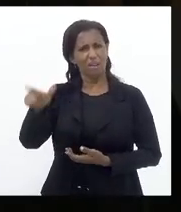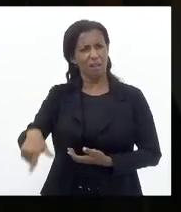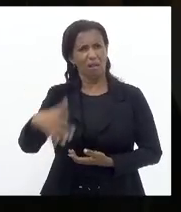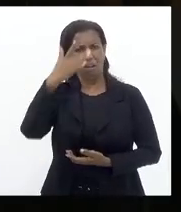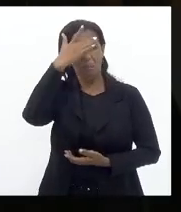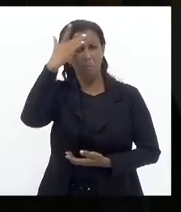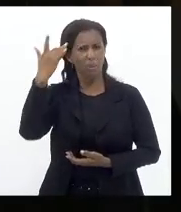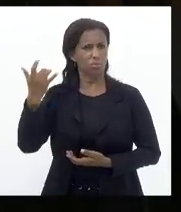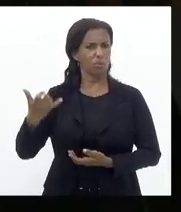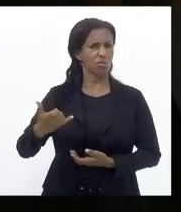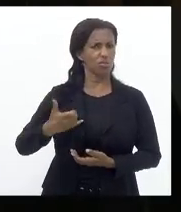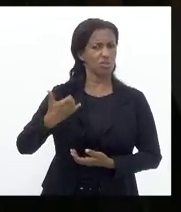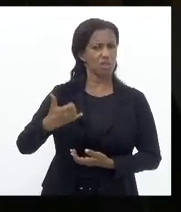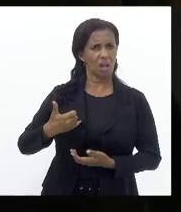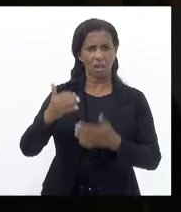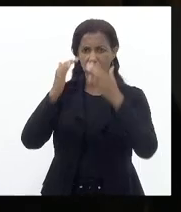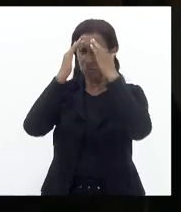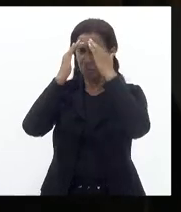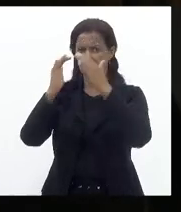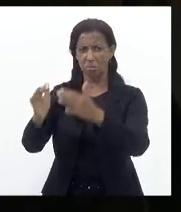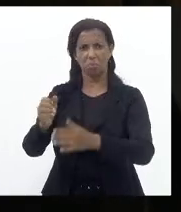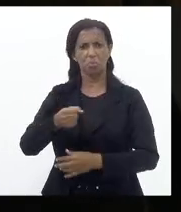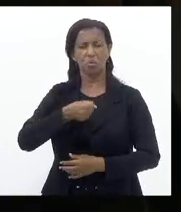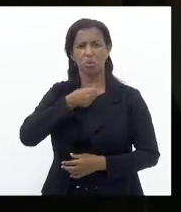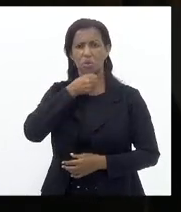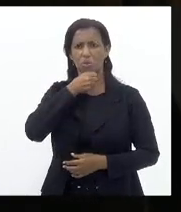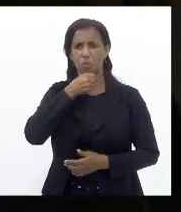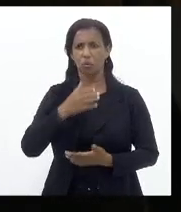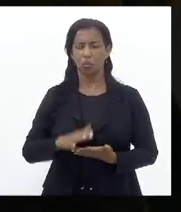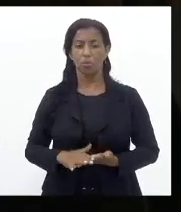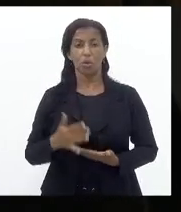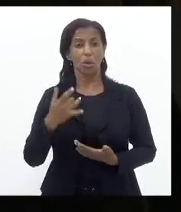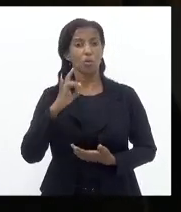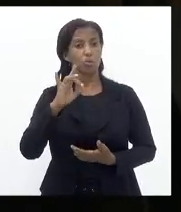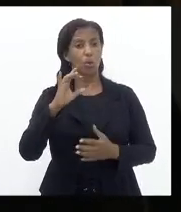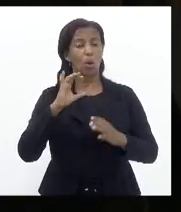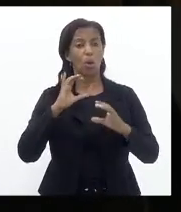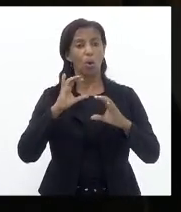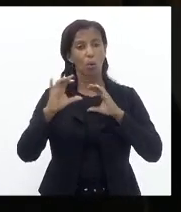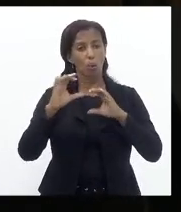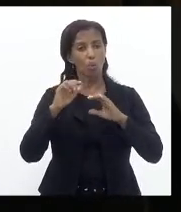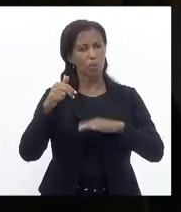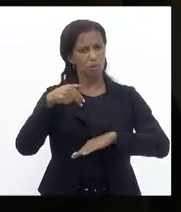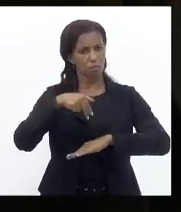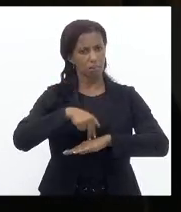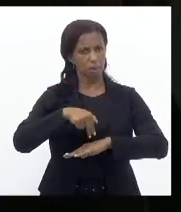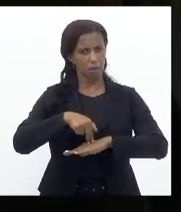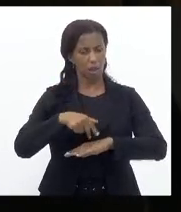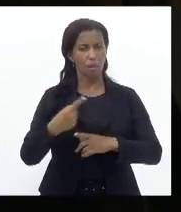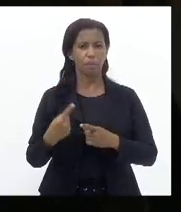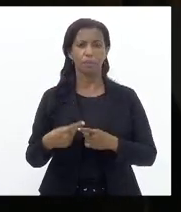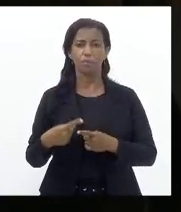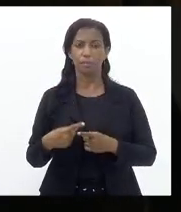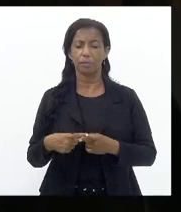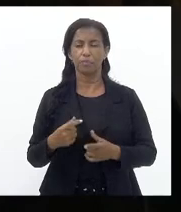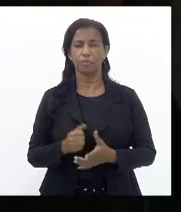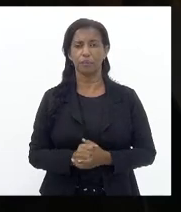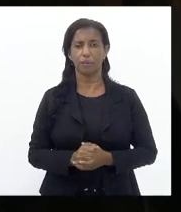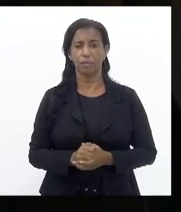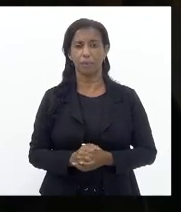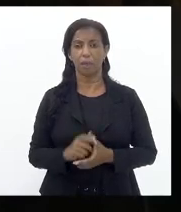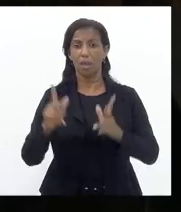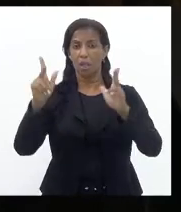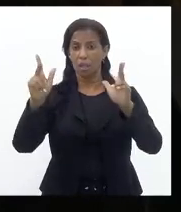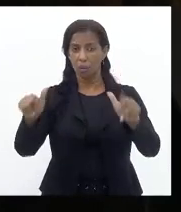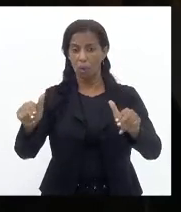idade Não respeito Sequer os idosos Então eu Comunico isso Também aqui Em plenário Porque Assim como